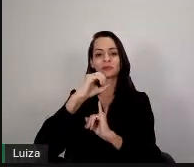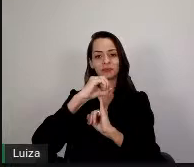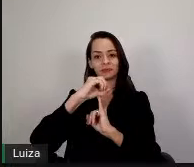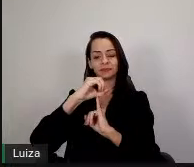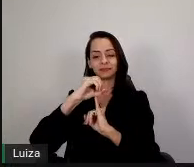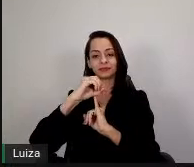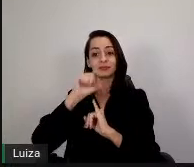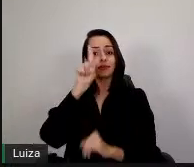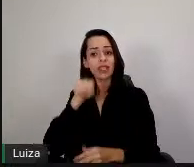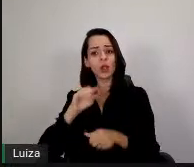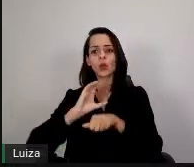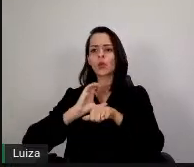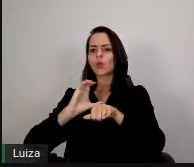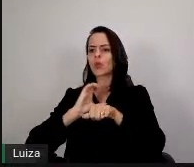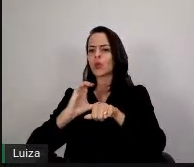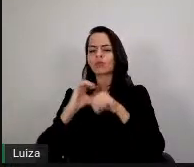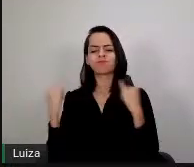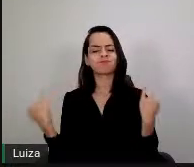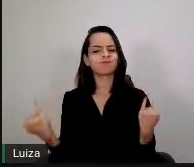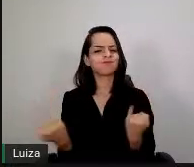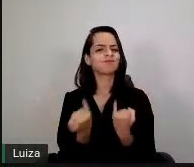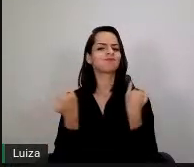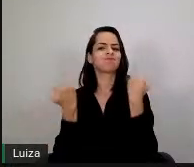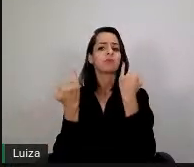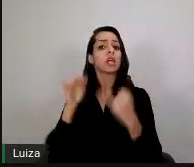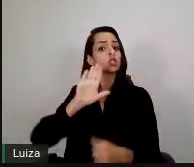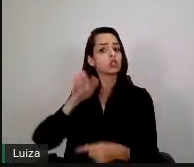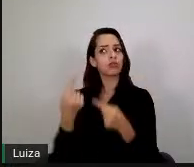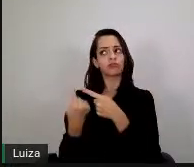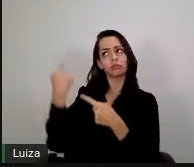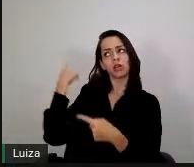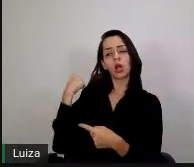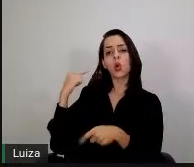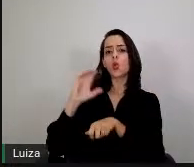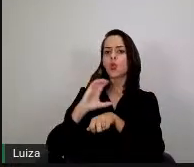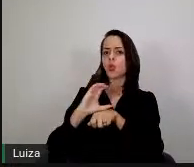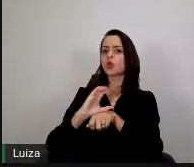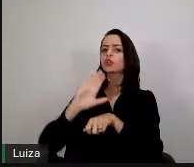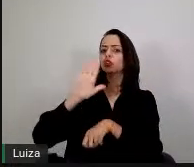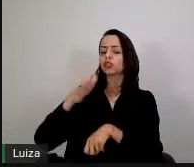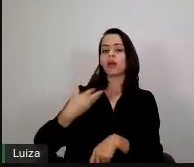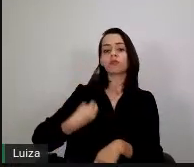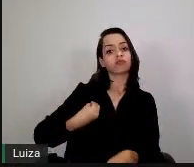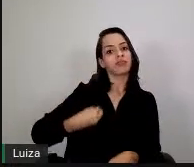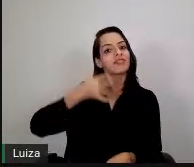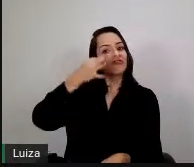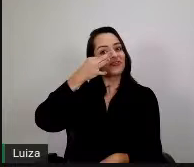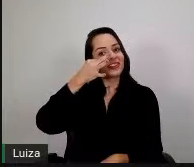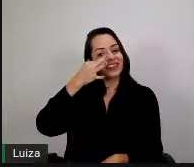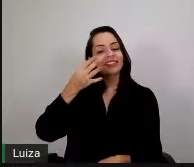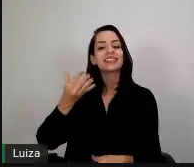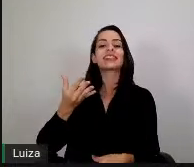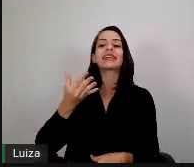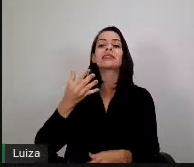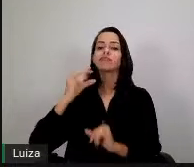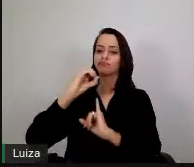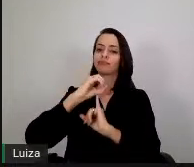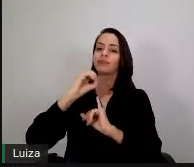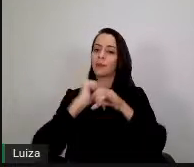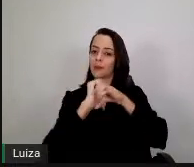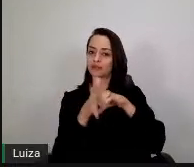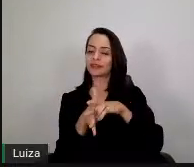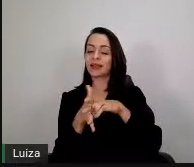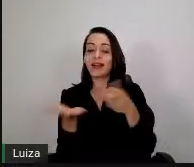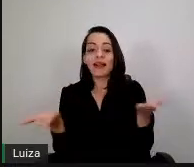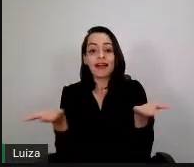extrema importância. Já foi oferecido presencialmente, já o fiz presencialmente, há um tempo atrás, no campus Montes Claros. E agora,